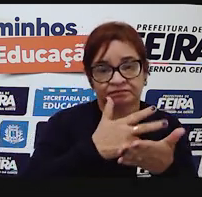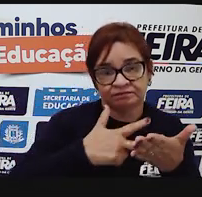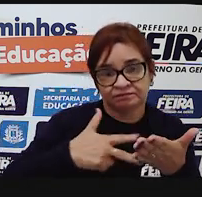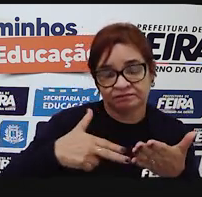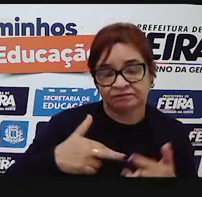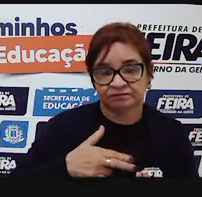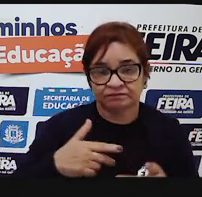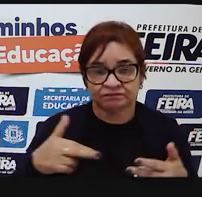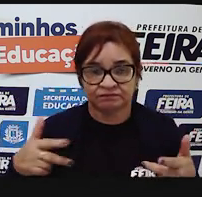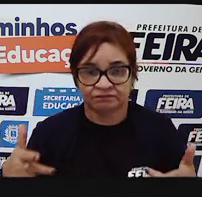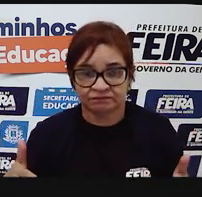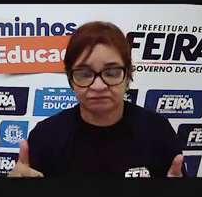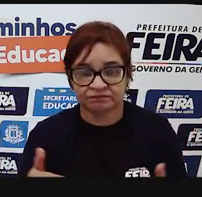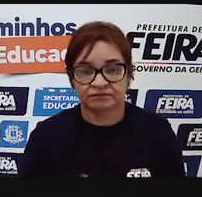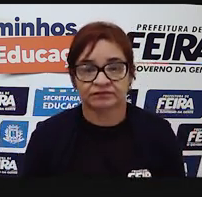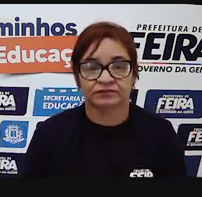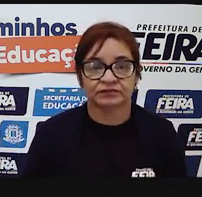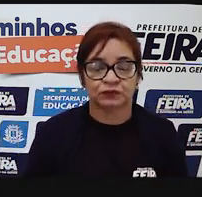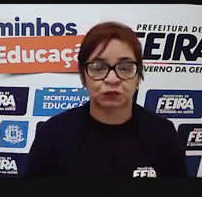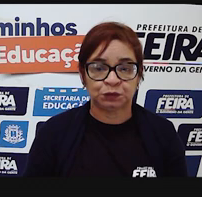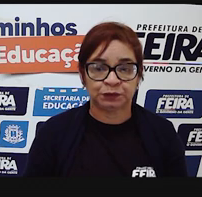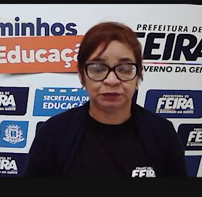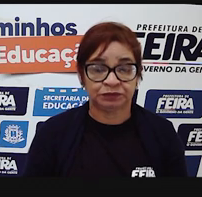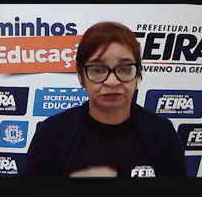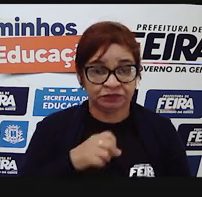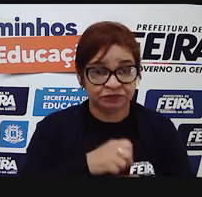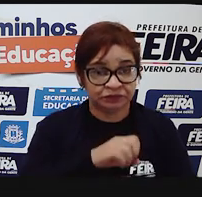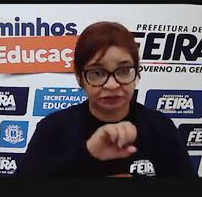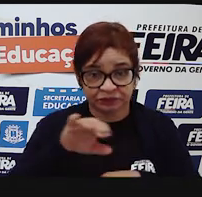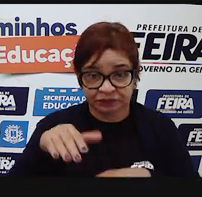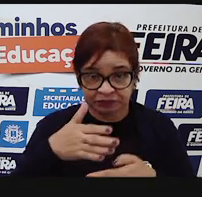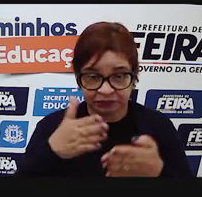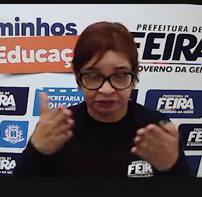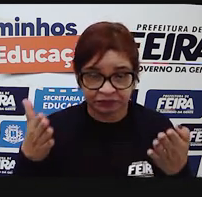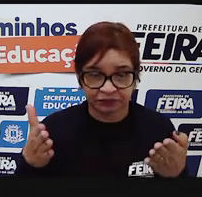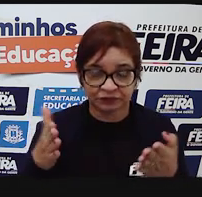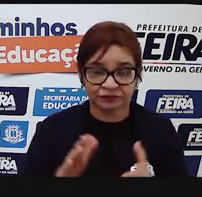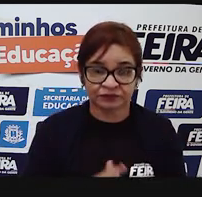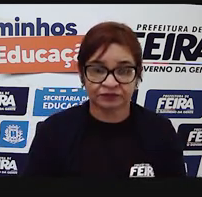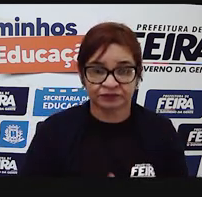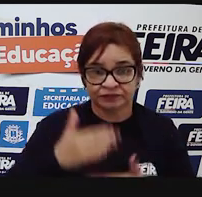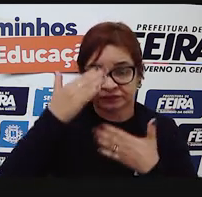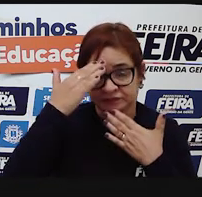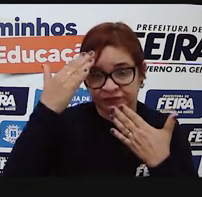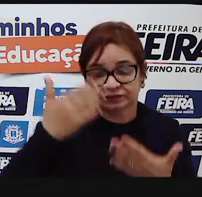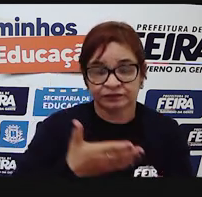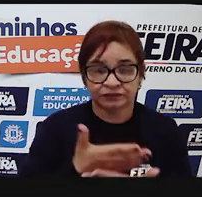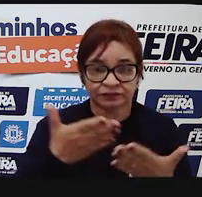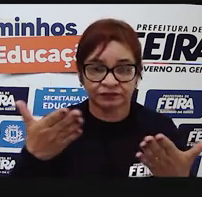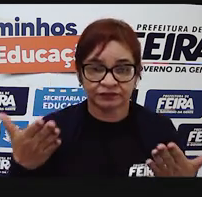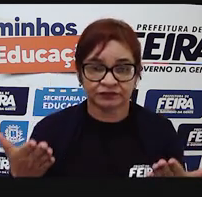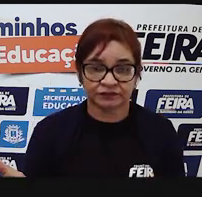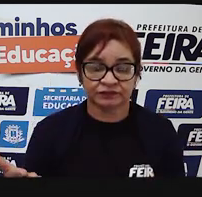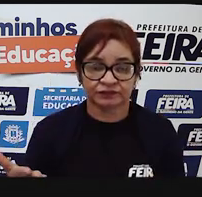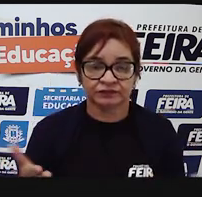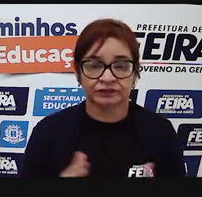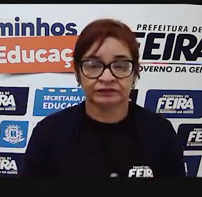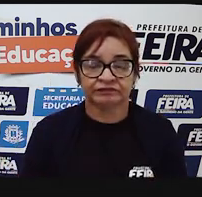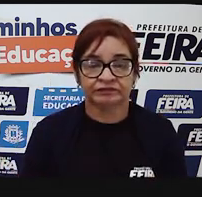produzir vídeos pela internet. Então, é a dica que eu deixo para vocês. Eu quero agradecer a todos